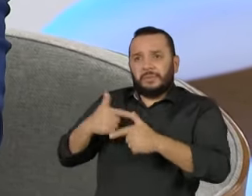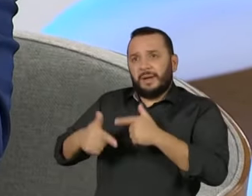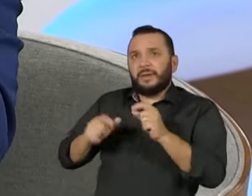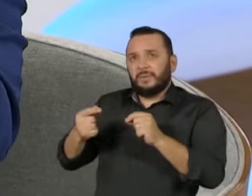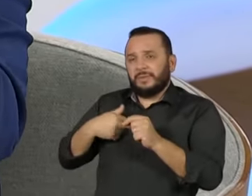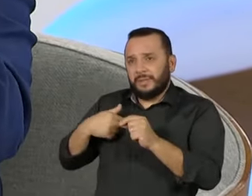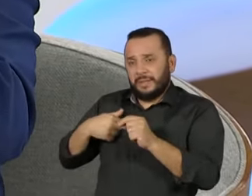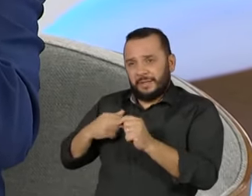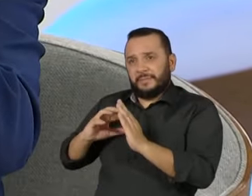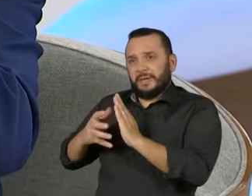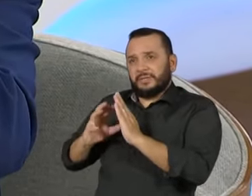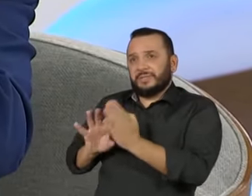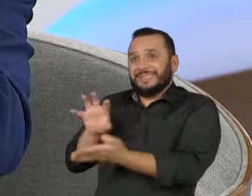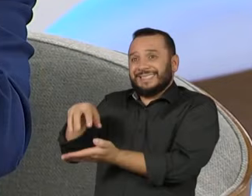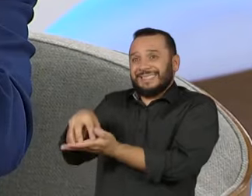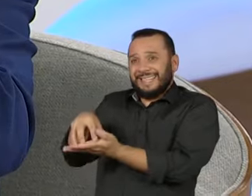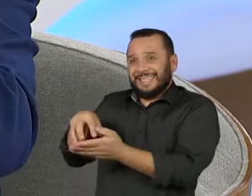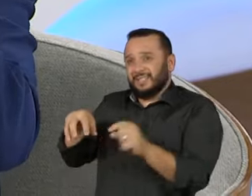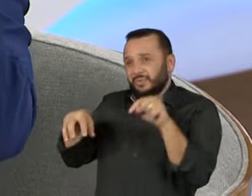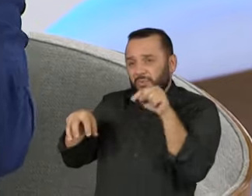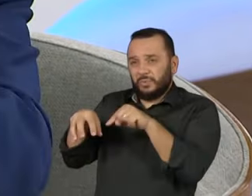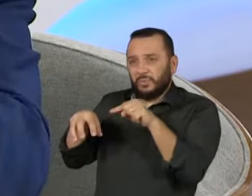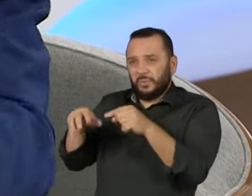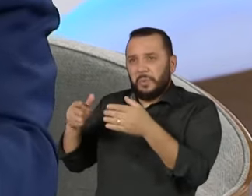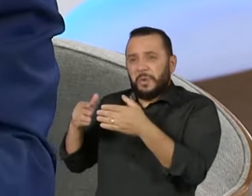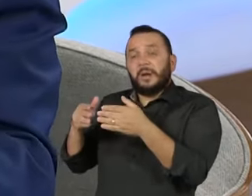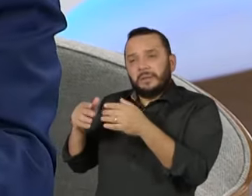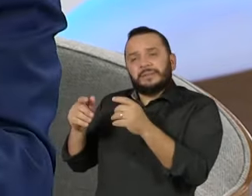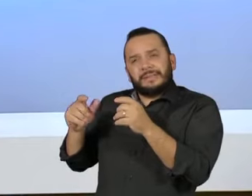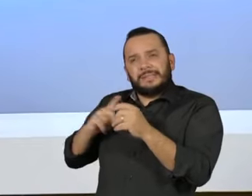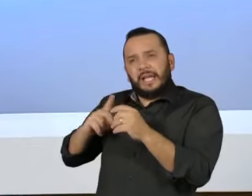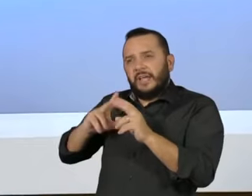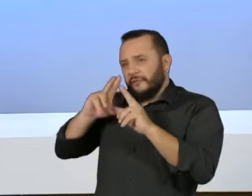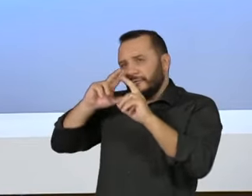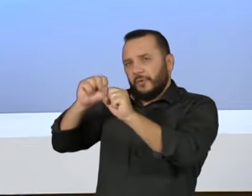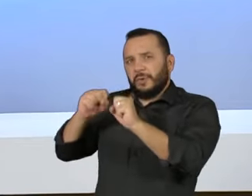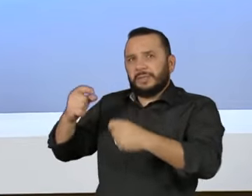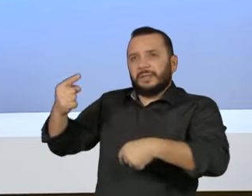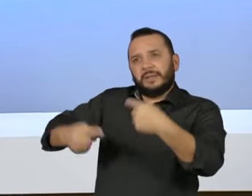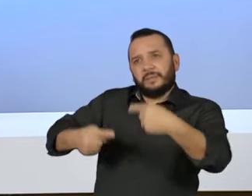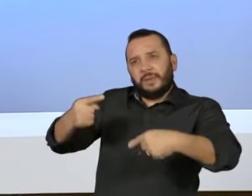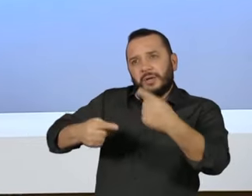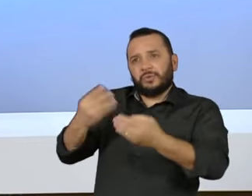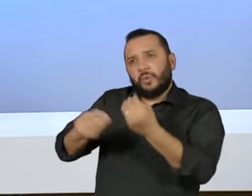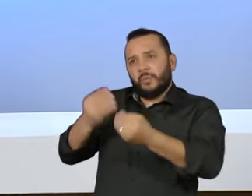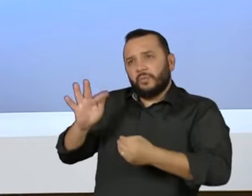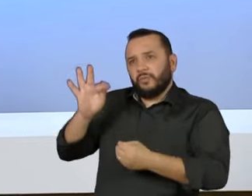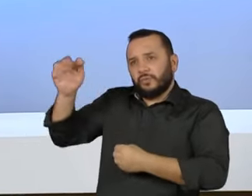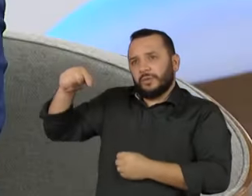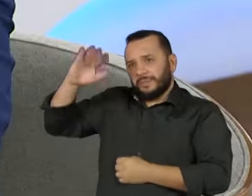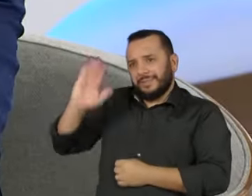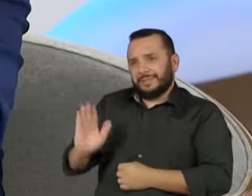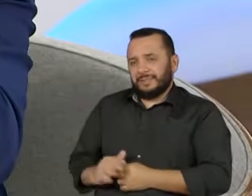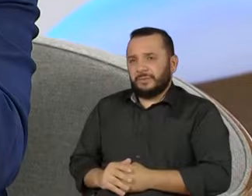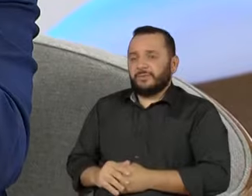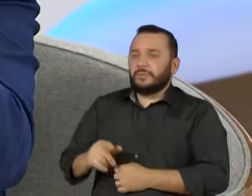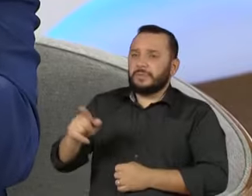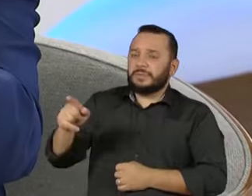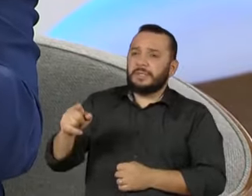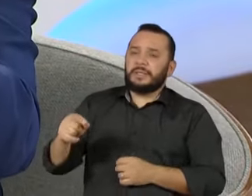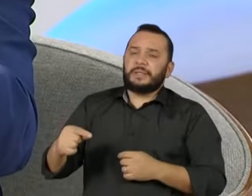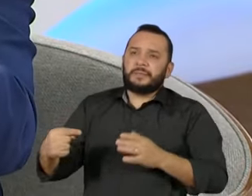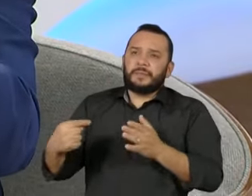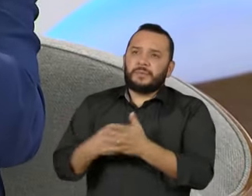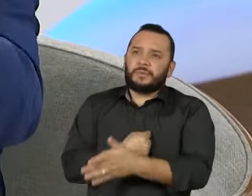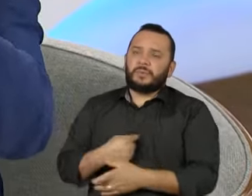expandido tenha força no debate sobre o futuro do Brasil. Você pergunta assim, por que que isso deu